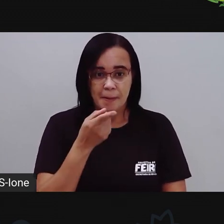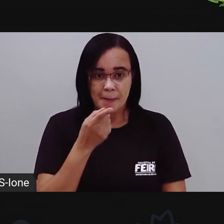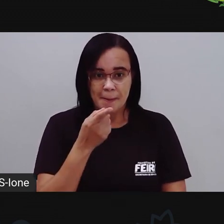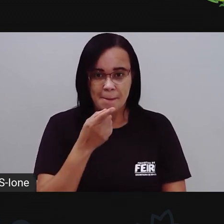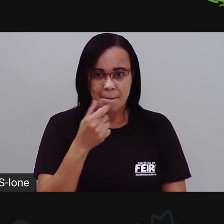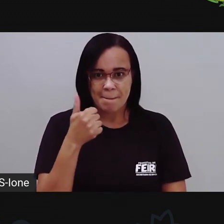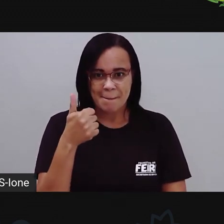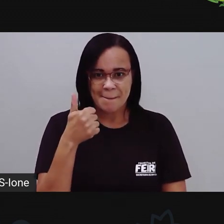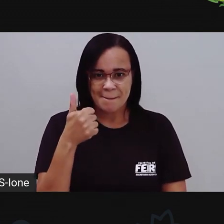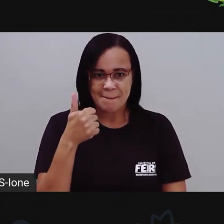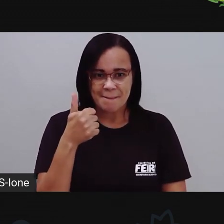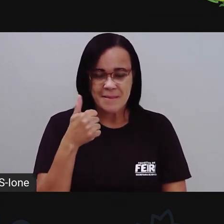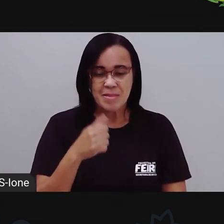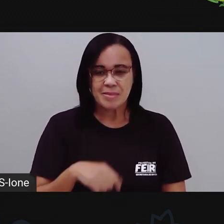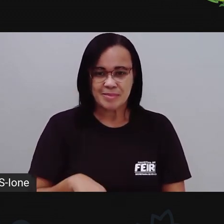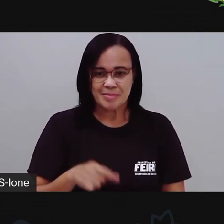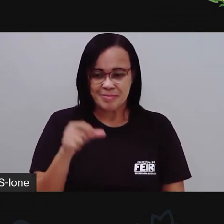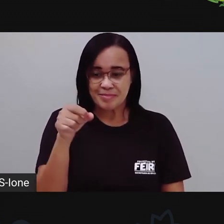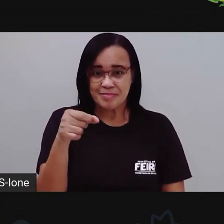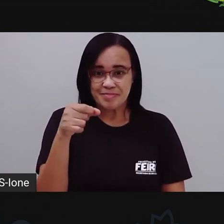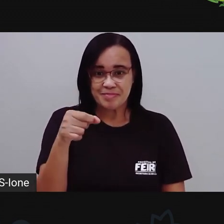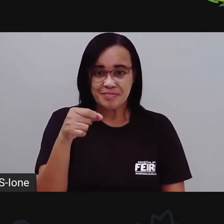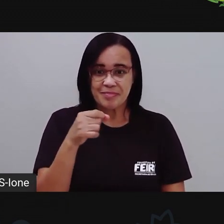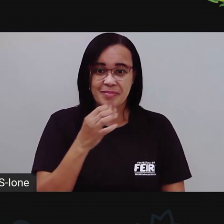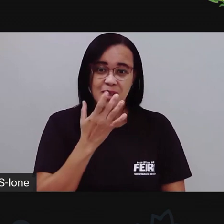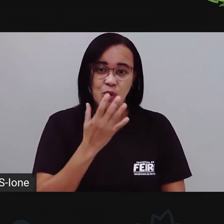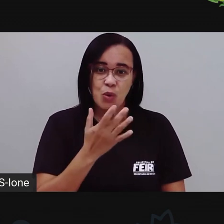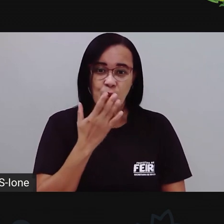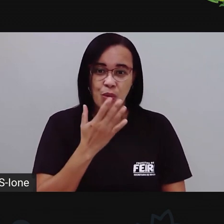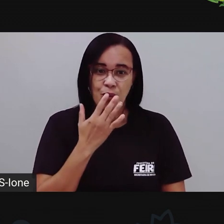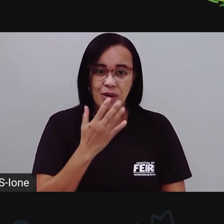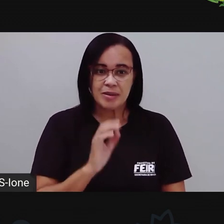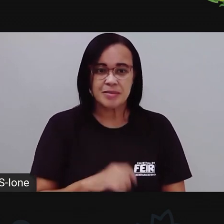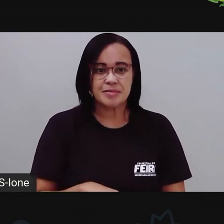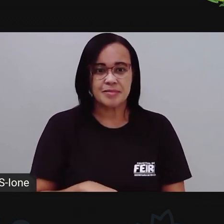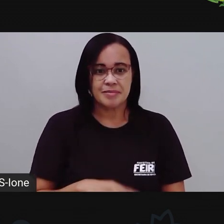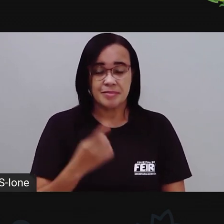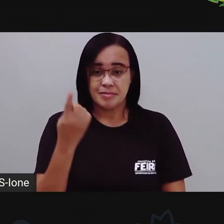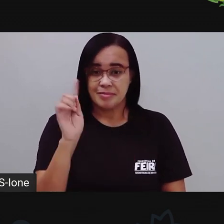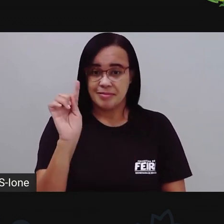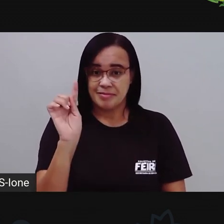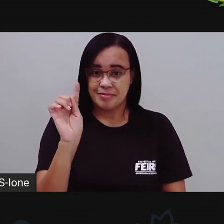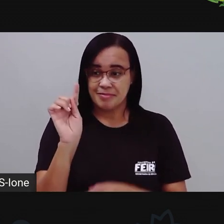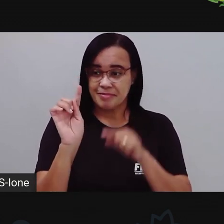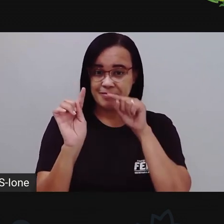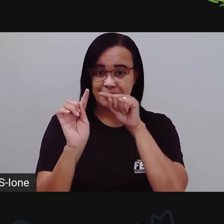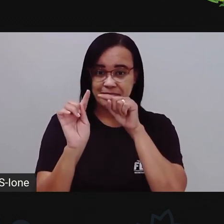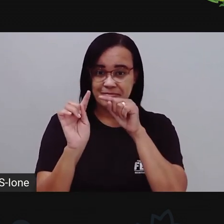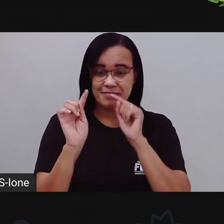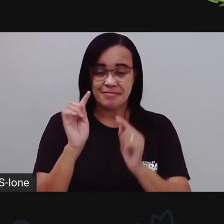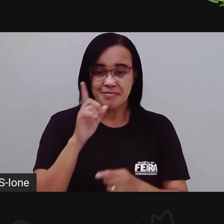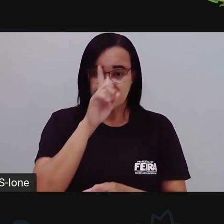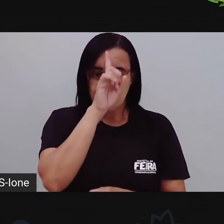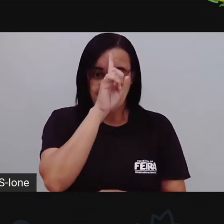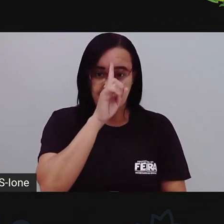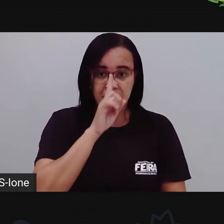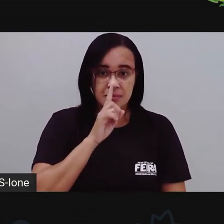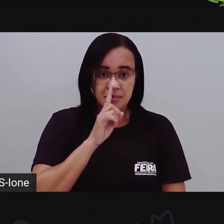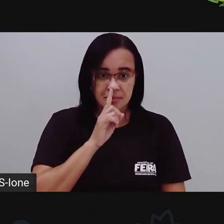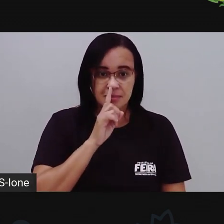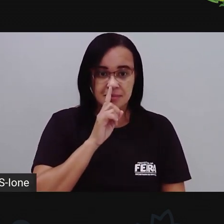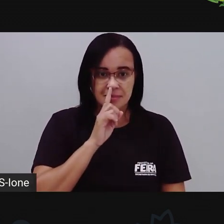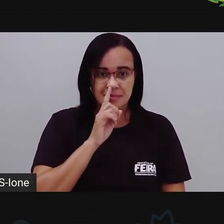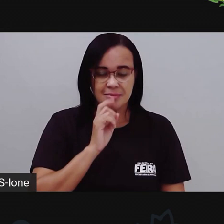As tampinhas das cores. Pronto. A gente vai misturar o amarelo, que a Pró tinha mostrado aqui para